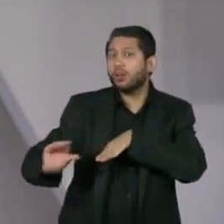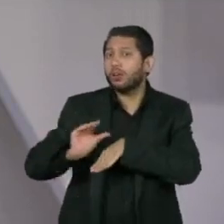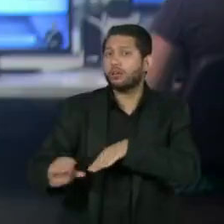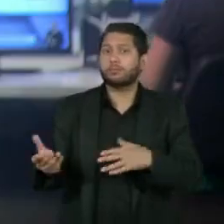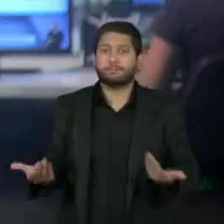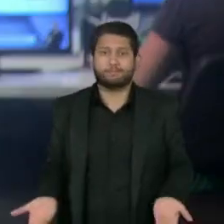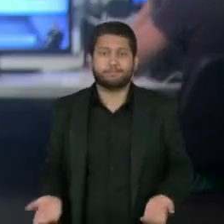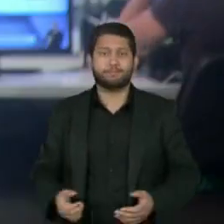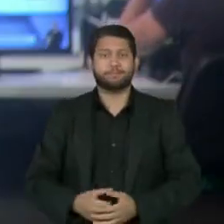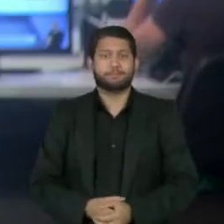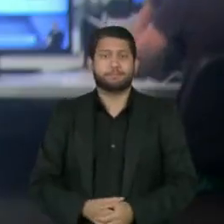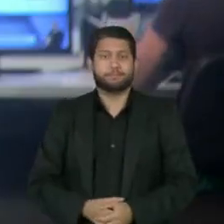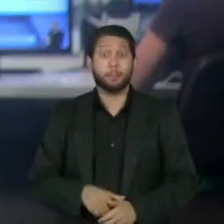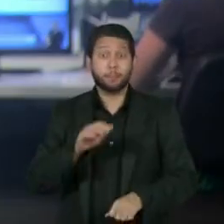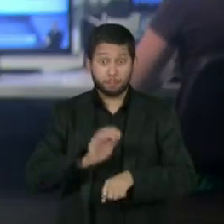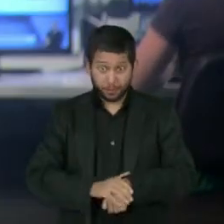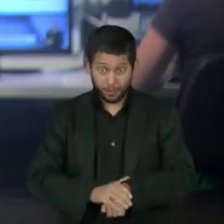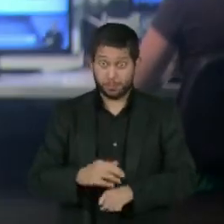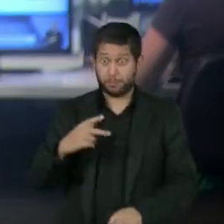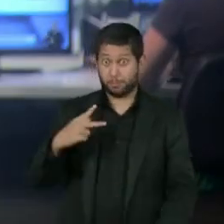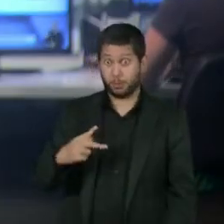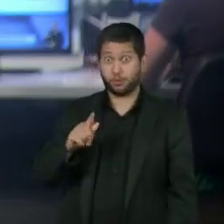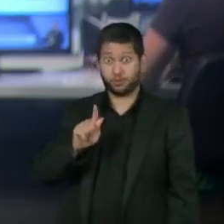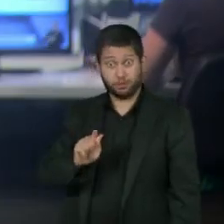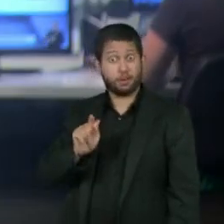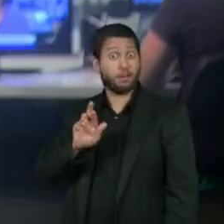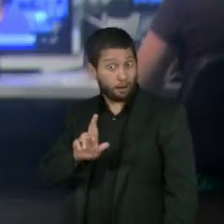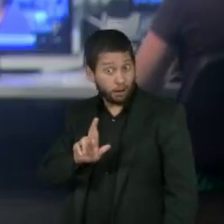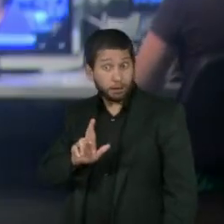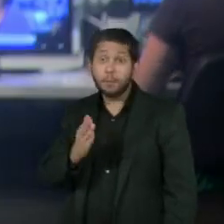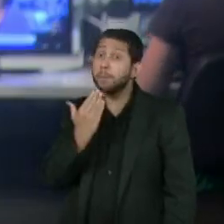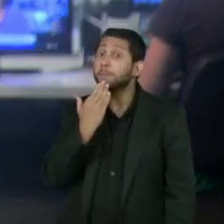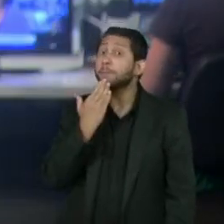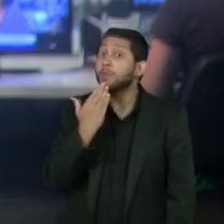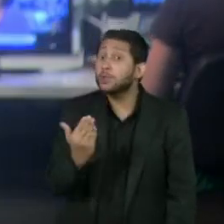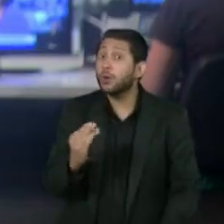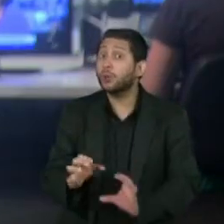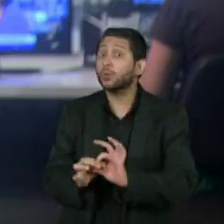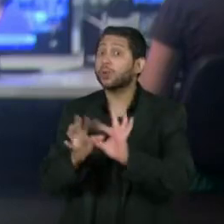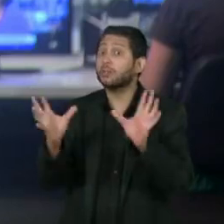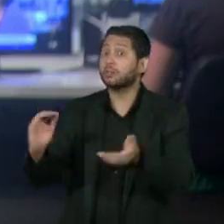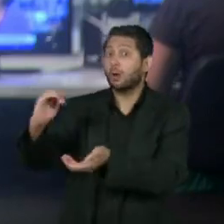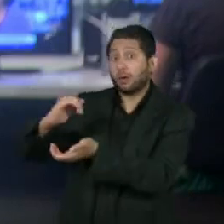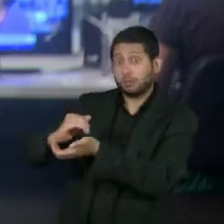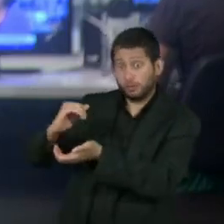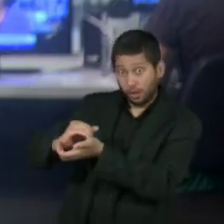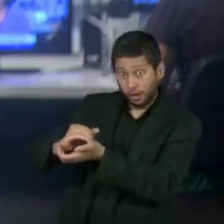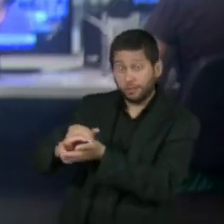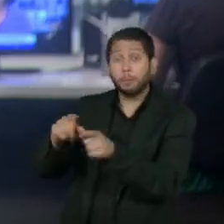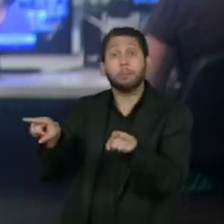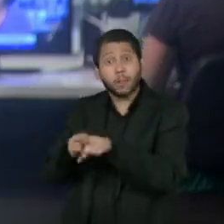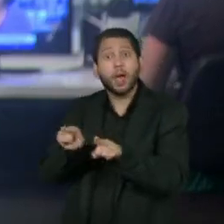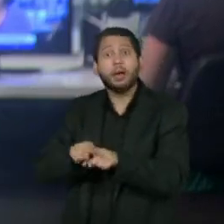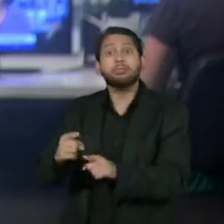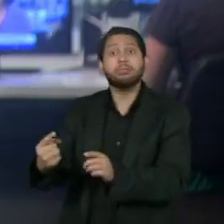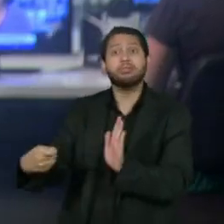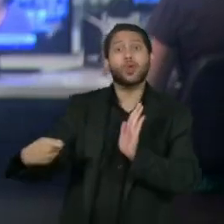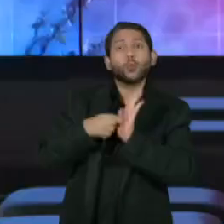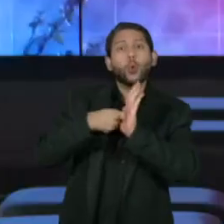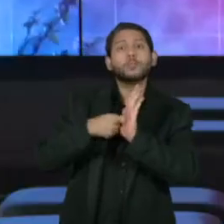pasta. O Procurador-Geral da República pediu autorização ao Supremo Tribunal Federal para apurar as denúncias.